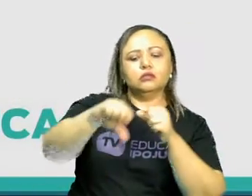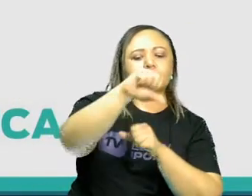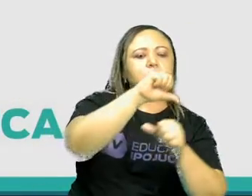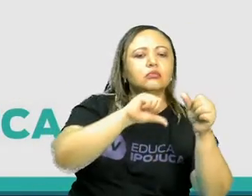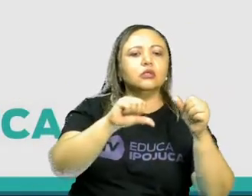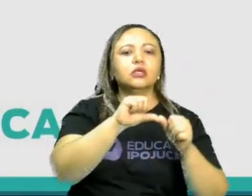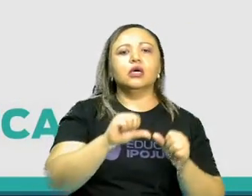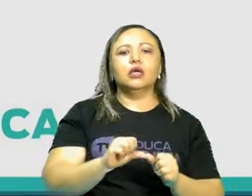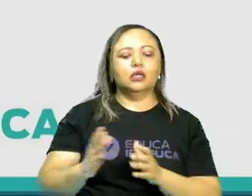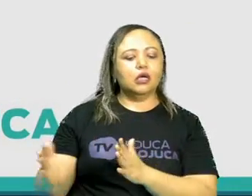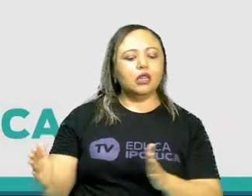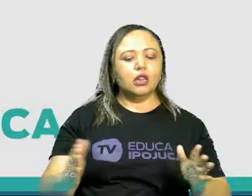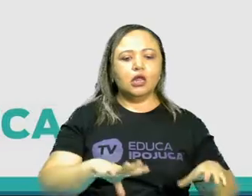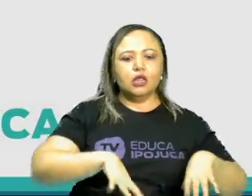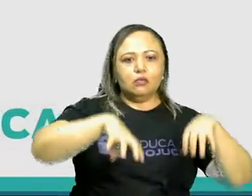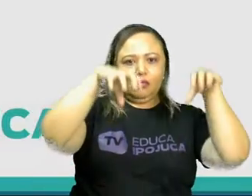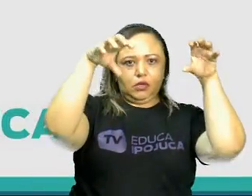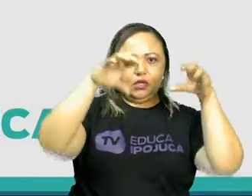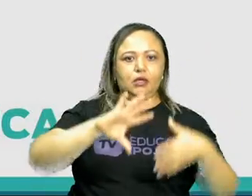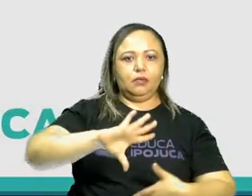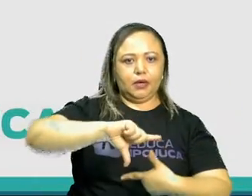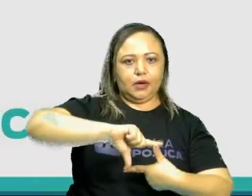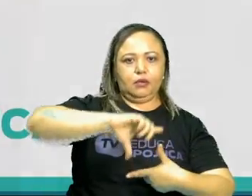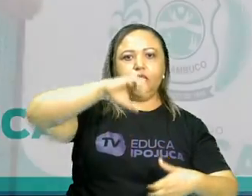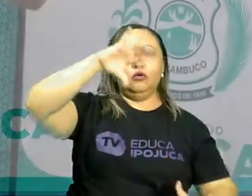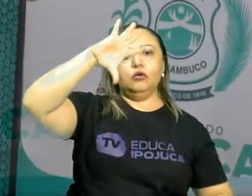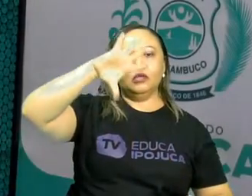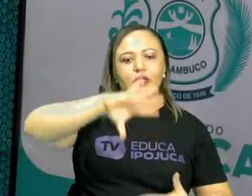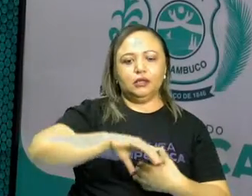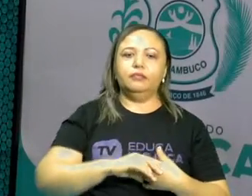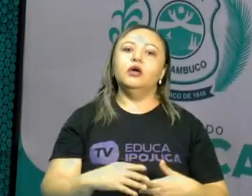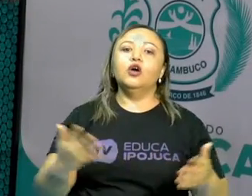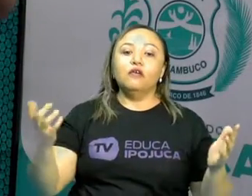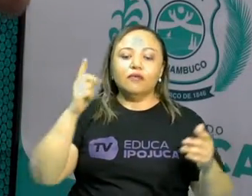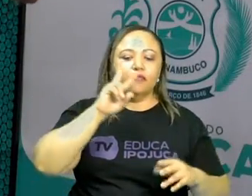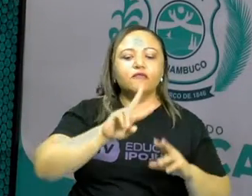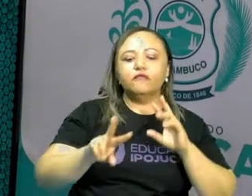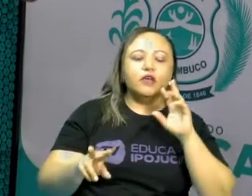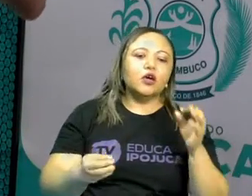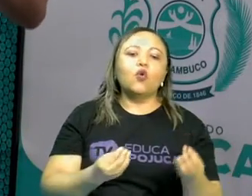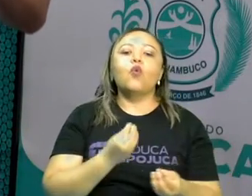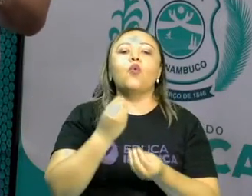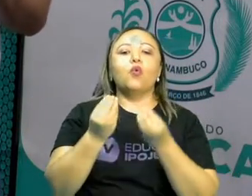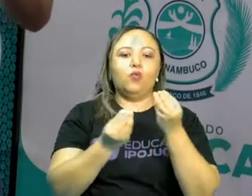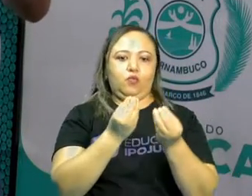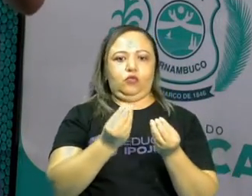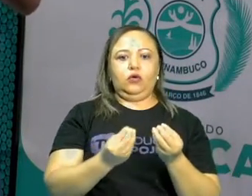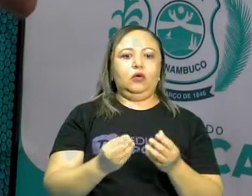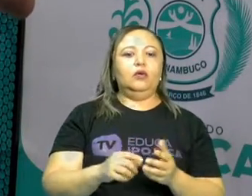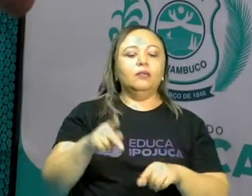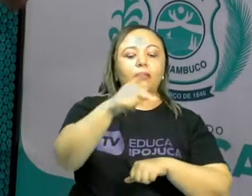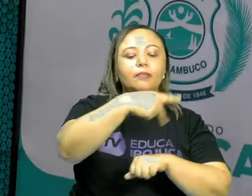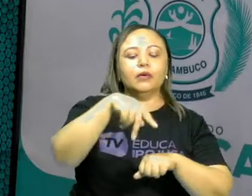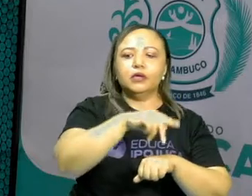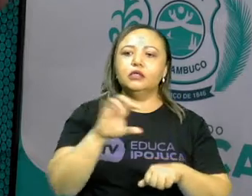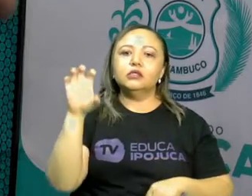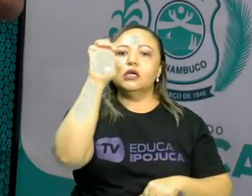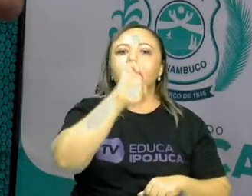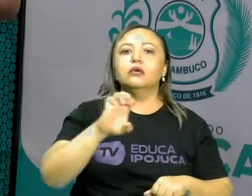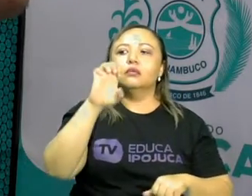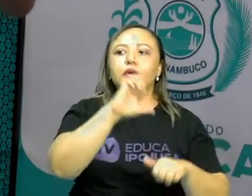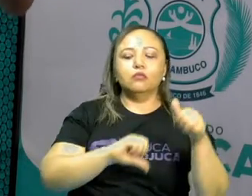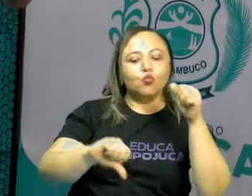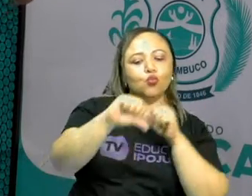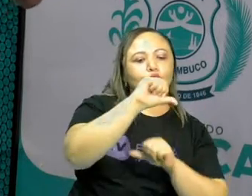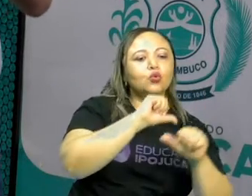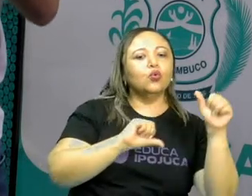da Idade Média para a Idade Moderna. Nós vamos ver como é que a Europa ela passou por um processo,